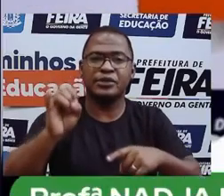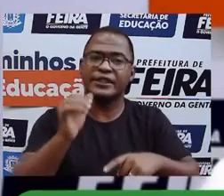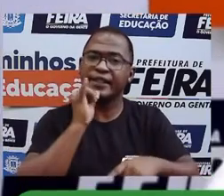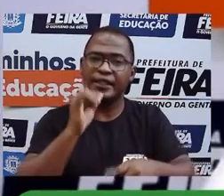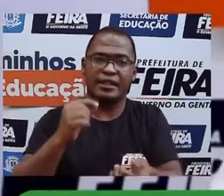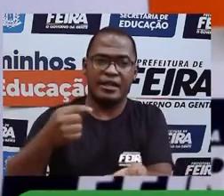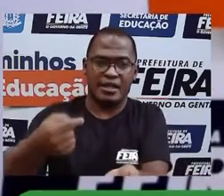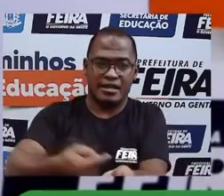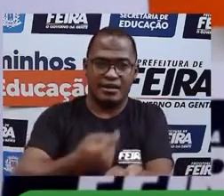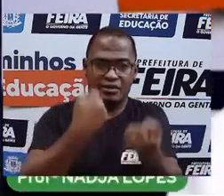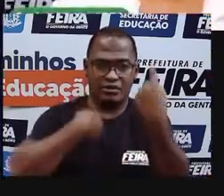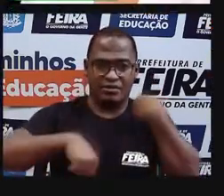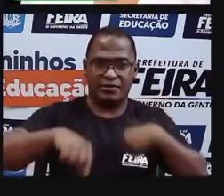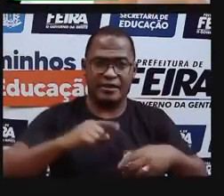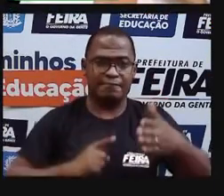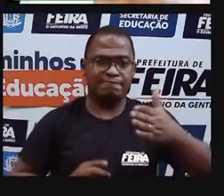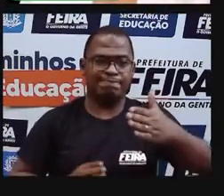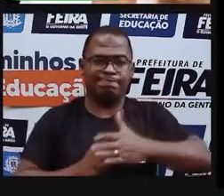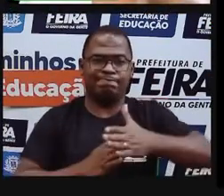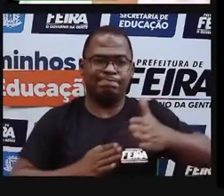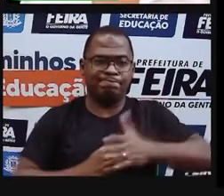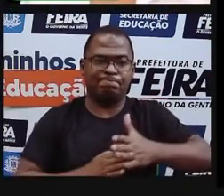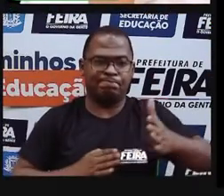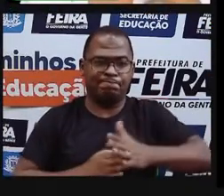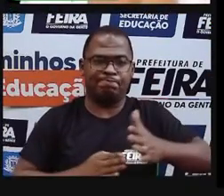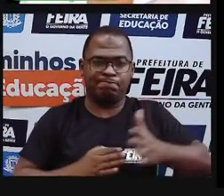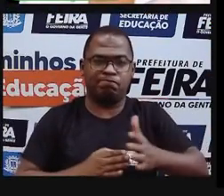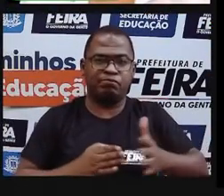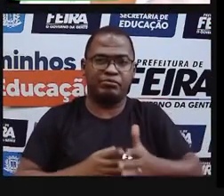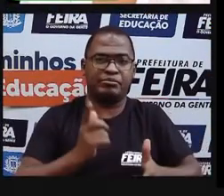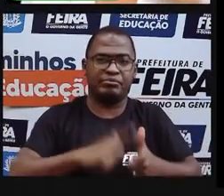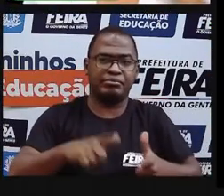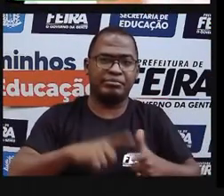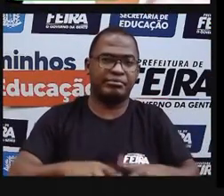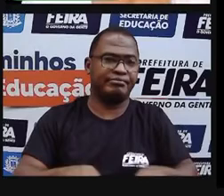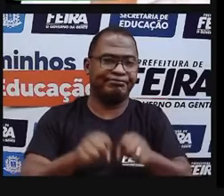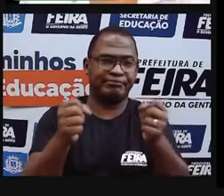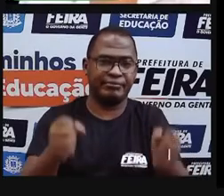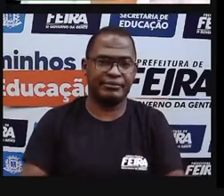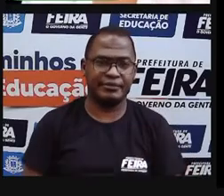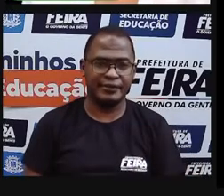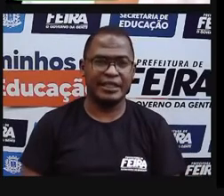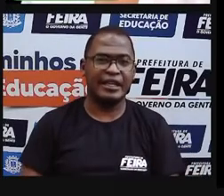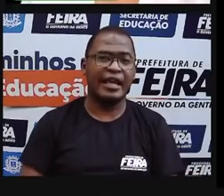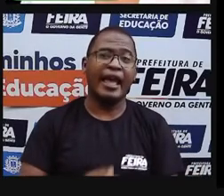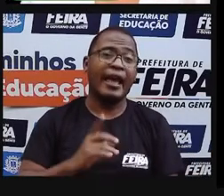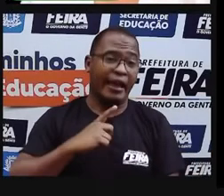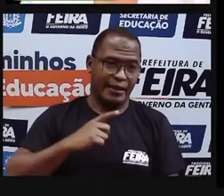Vamos continuar. Eu espero que vocês tenham acertado todas as respostas do nosso quiz.